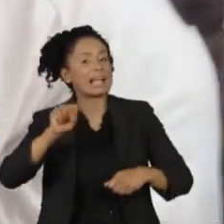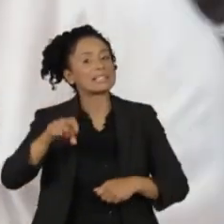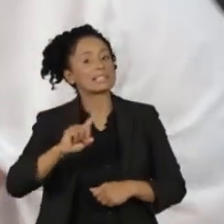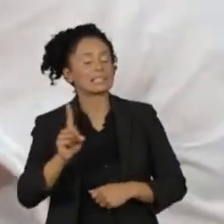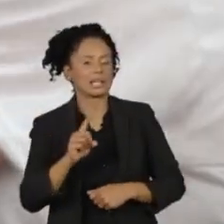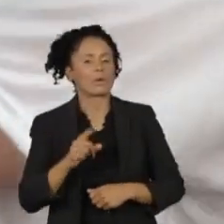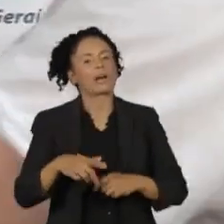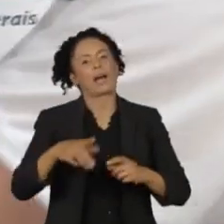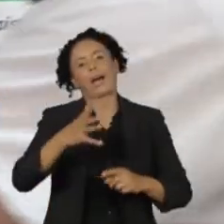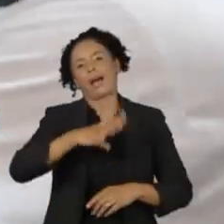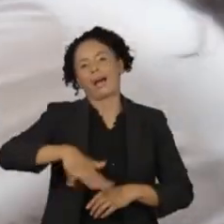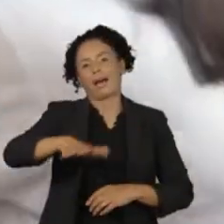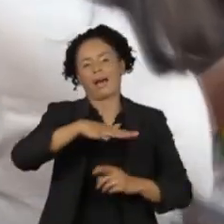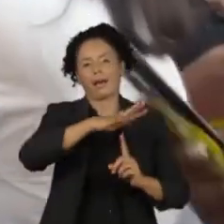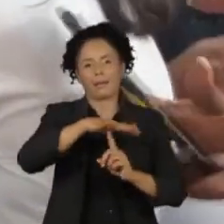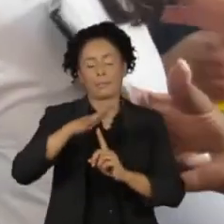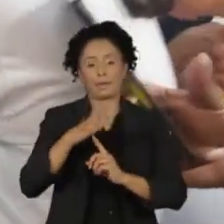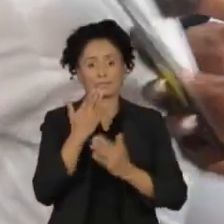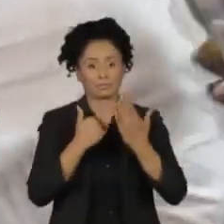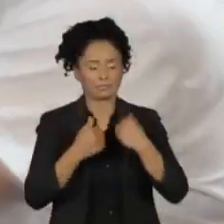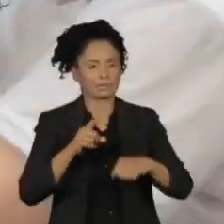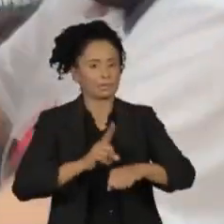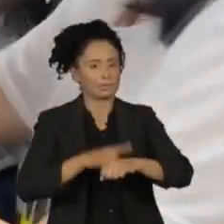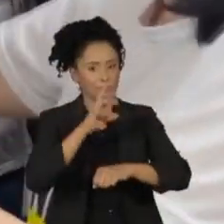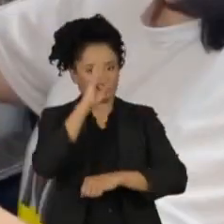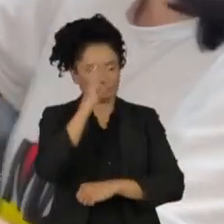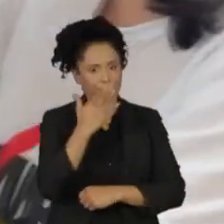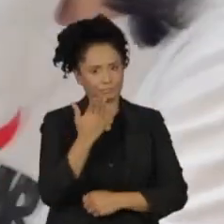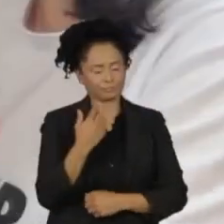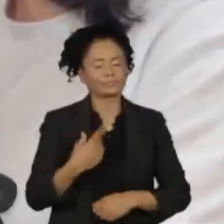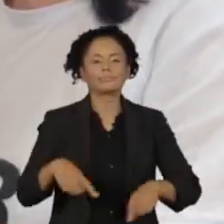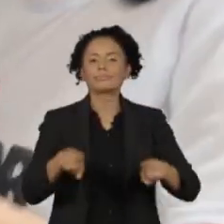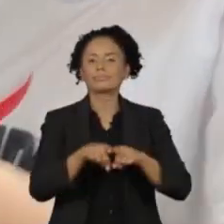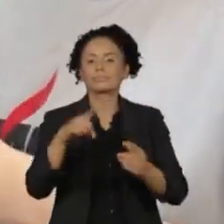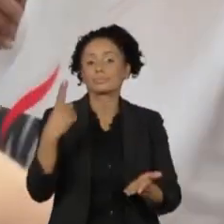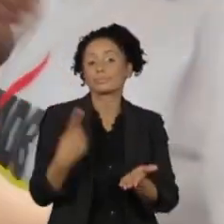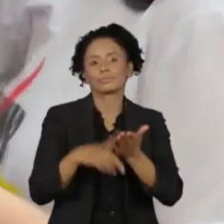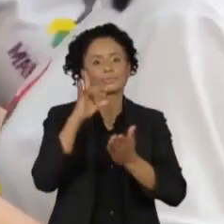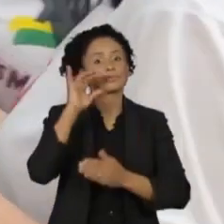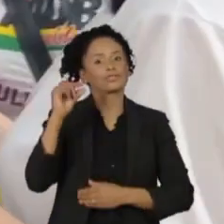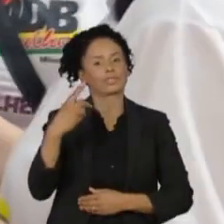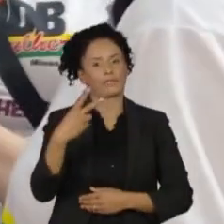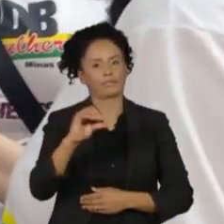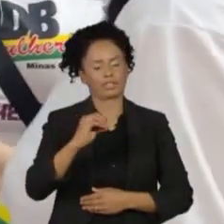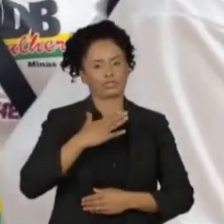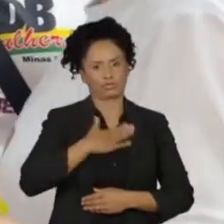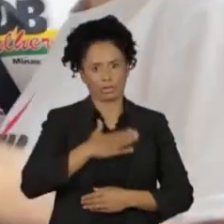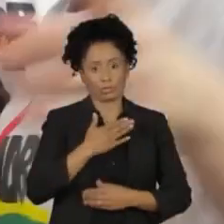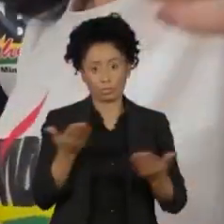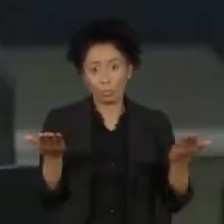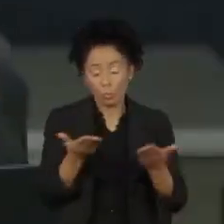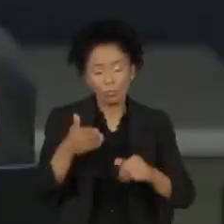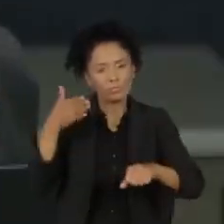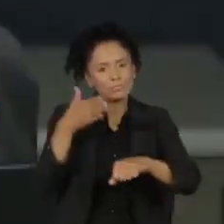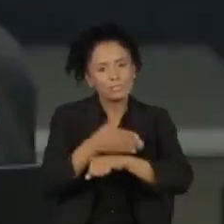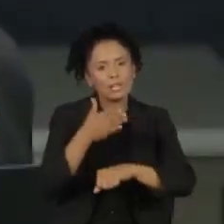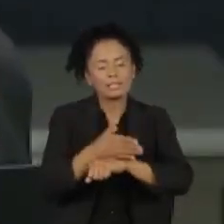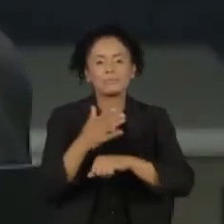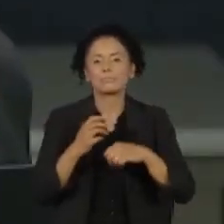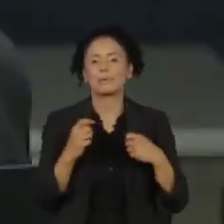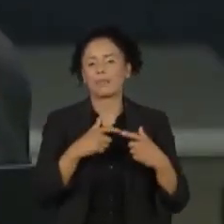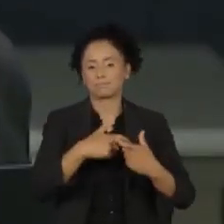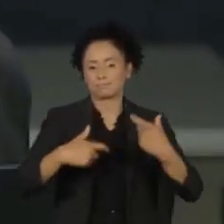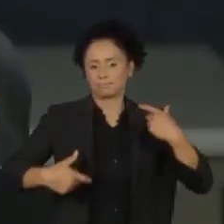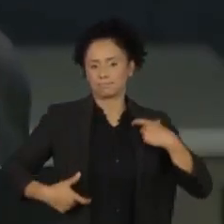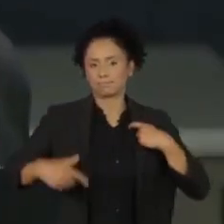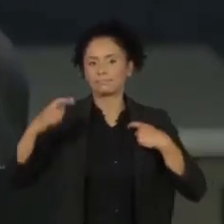Paulo. O primeiro grande comício para lançamento da campanha ficou para o dia 20 de agosto. Hoje ela vai participar da posse do ministro Alexandre de